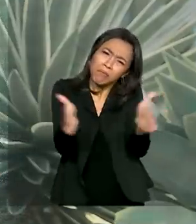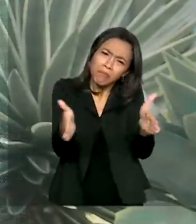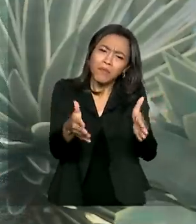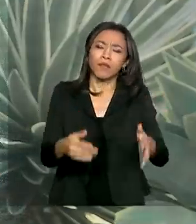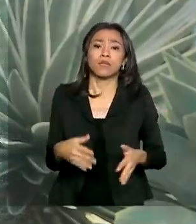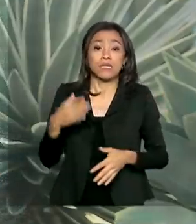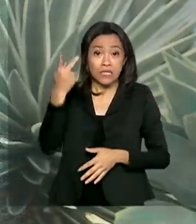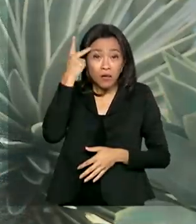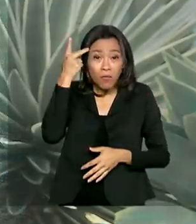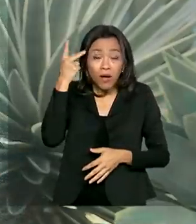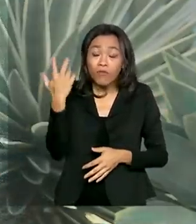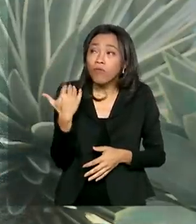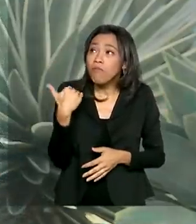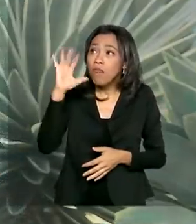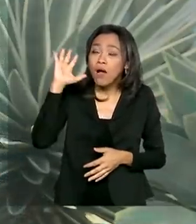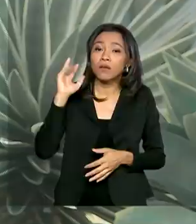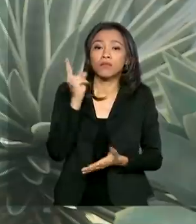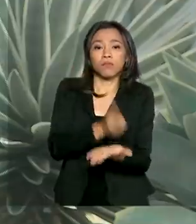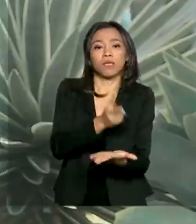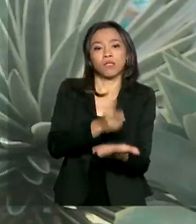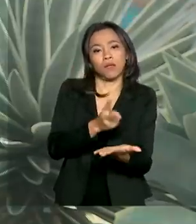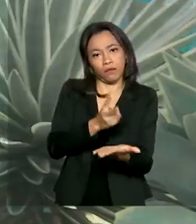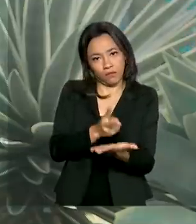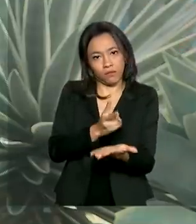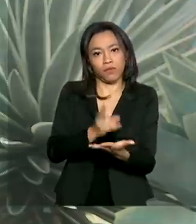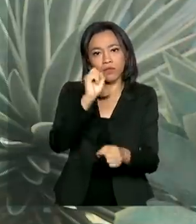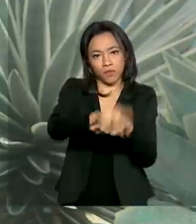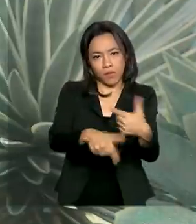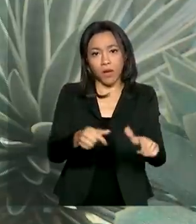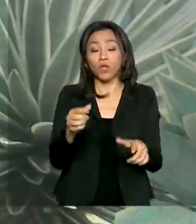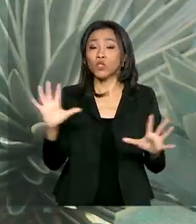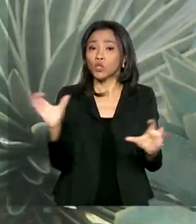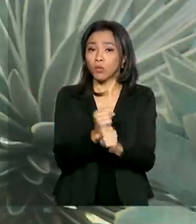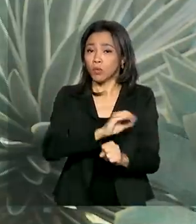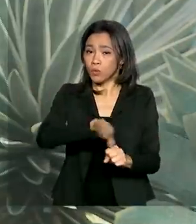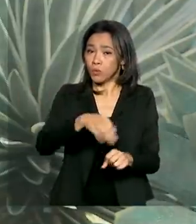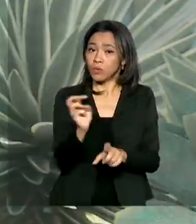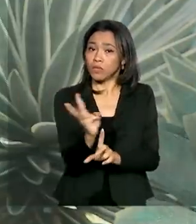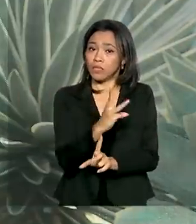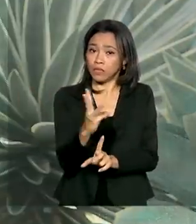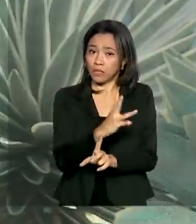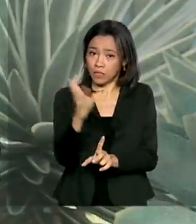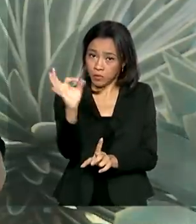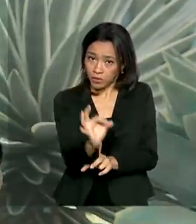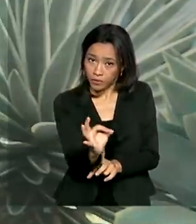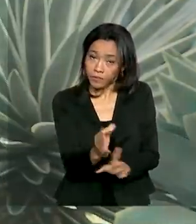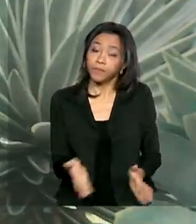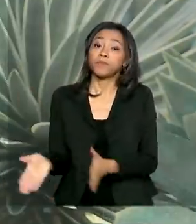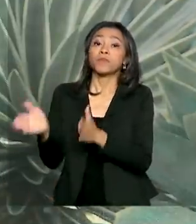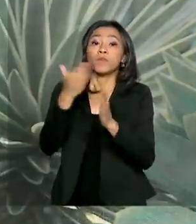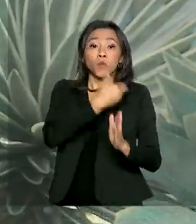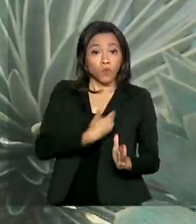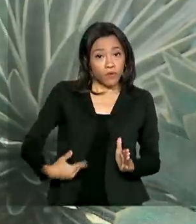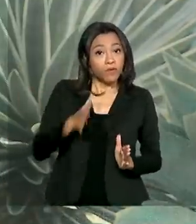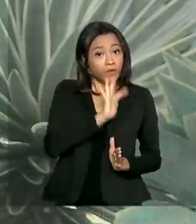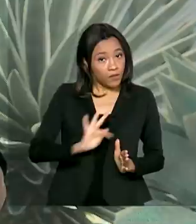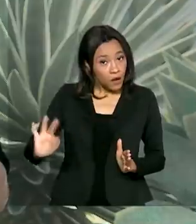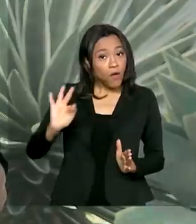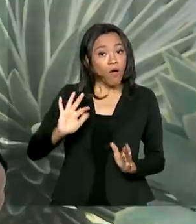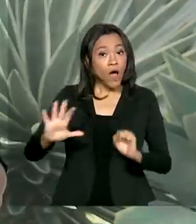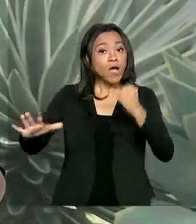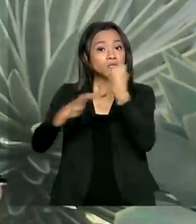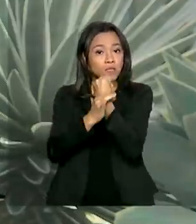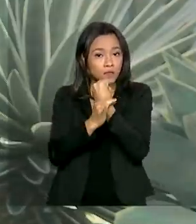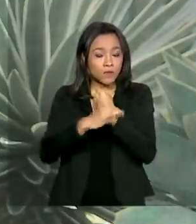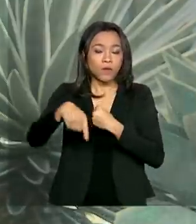estado que mais preserveu postos de trabalho, com 33% do total. O governo federal garantiu a esses trabalhadores